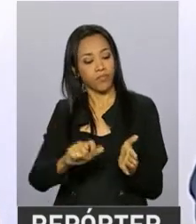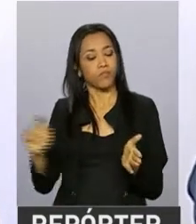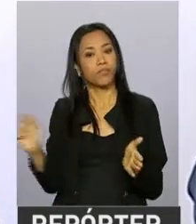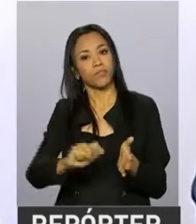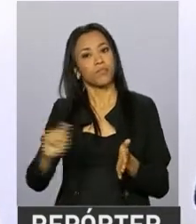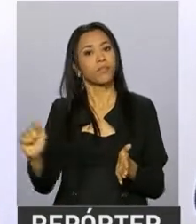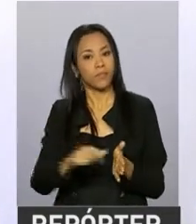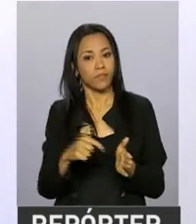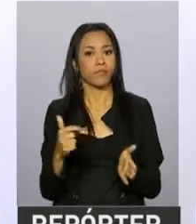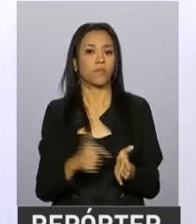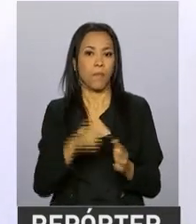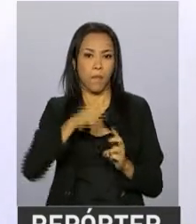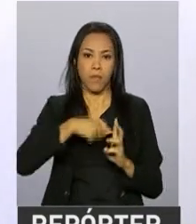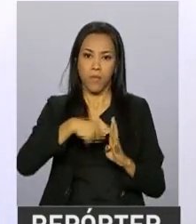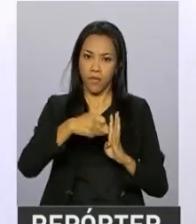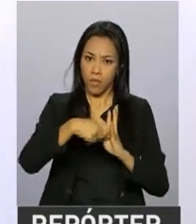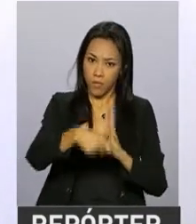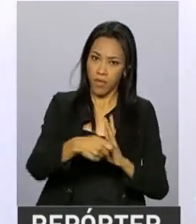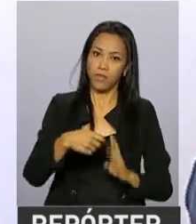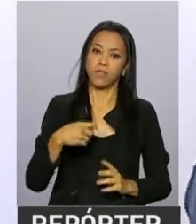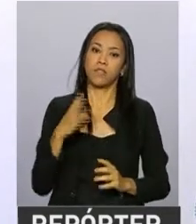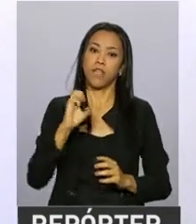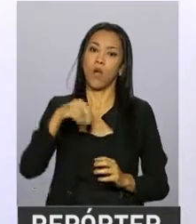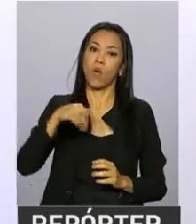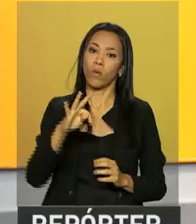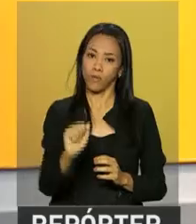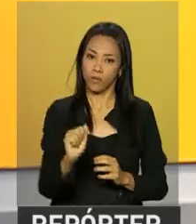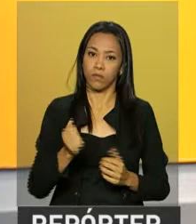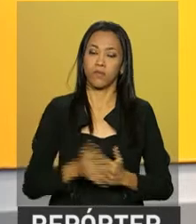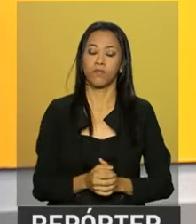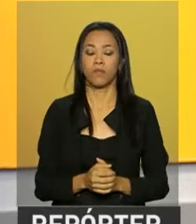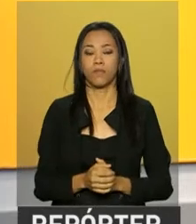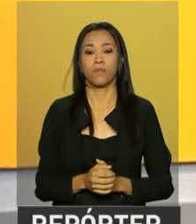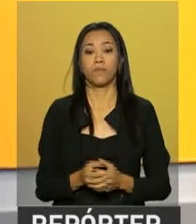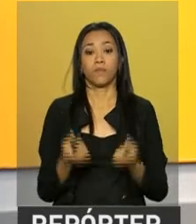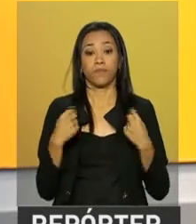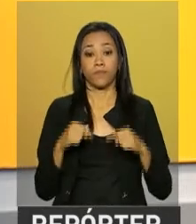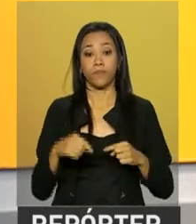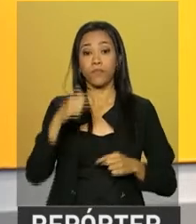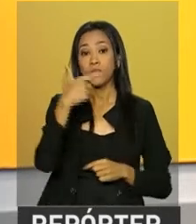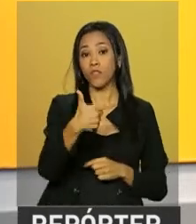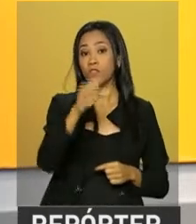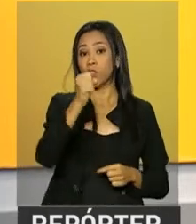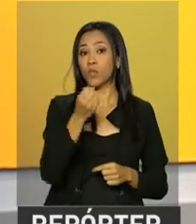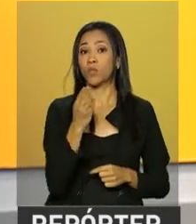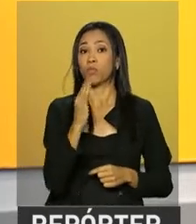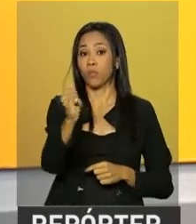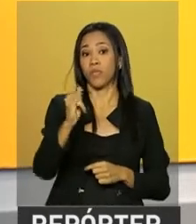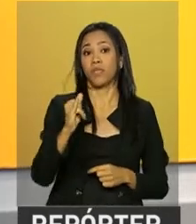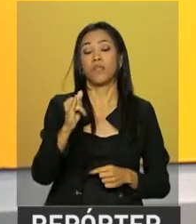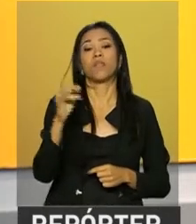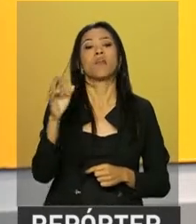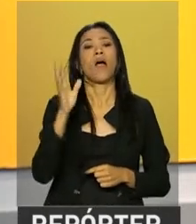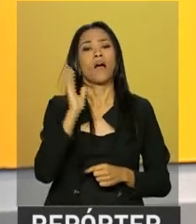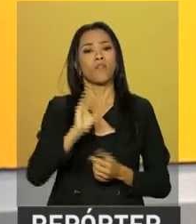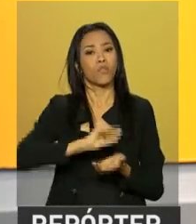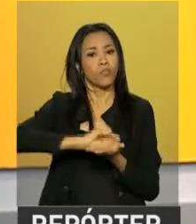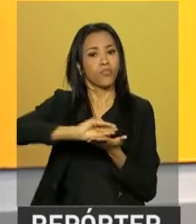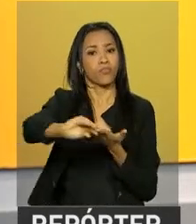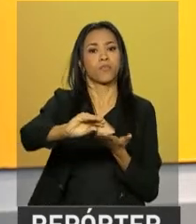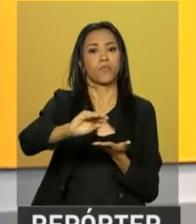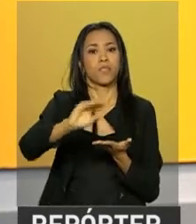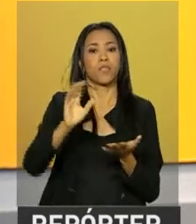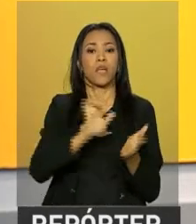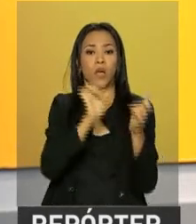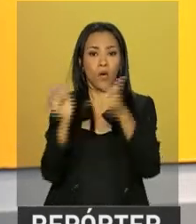depósitos mensalmente na sua conta vinculada. Os 28 bilhões de reais liberados até agora em contas